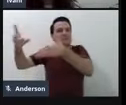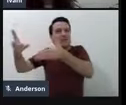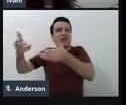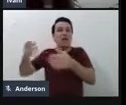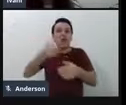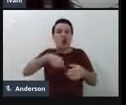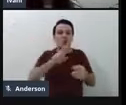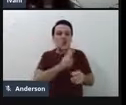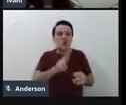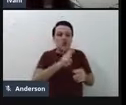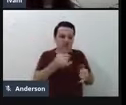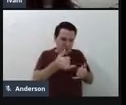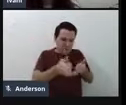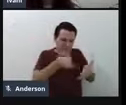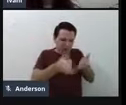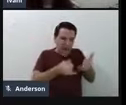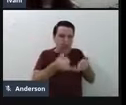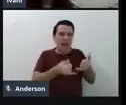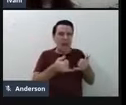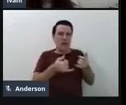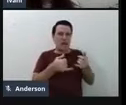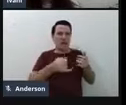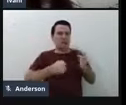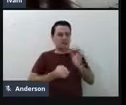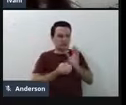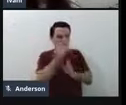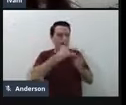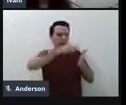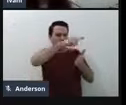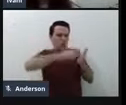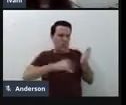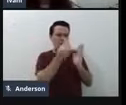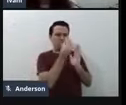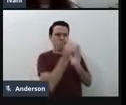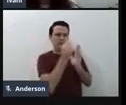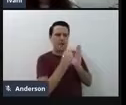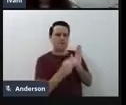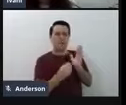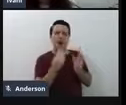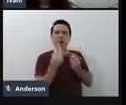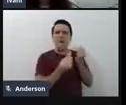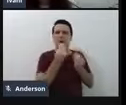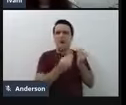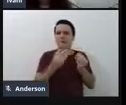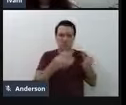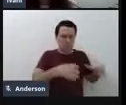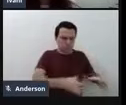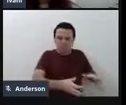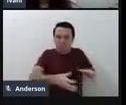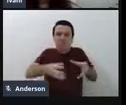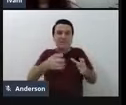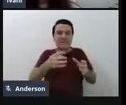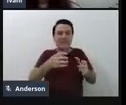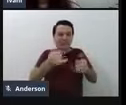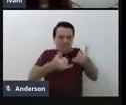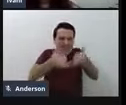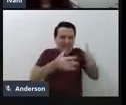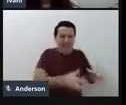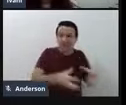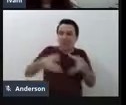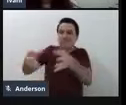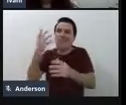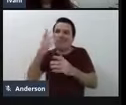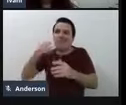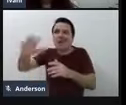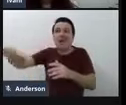protocolos de análise, de brincadeiras, né, como é que essas crianças se relacionavam com aquele brinquedo. E aí, para nossa